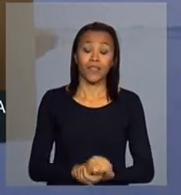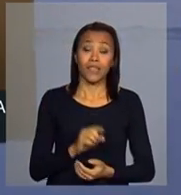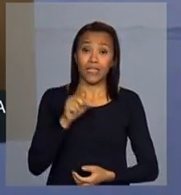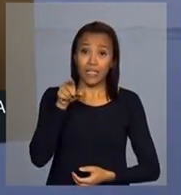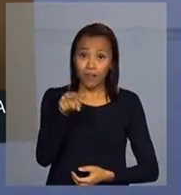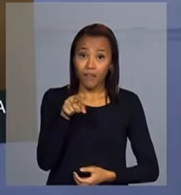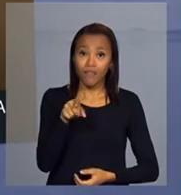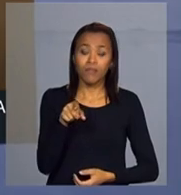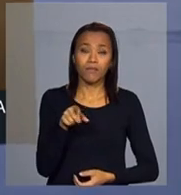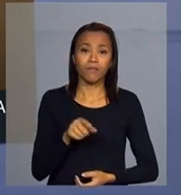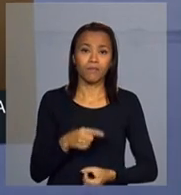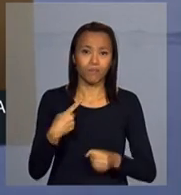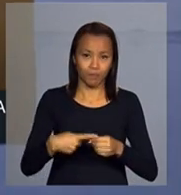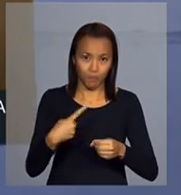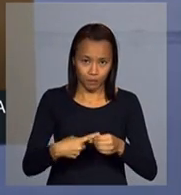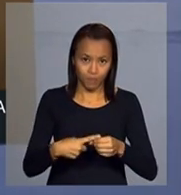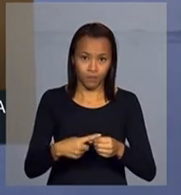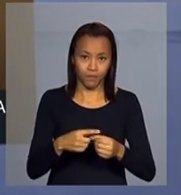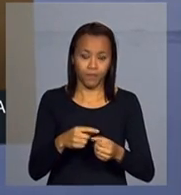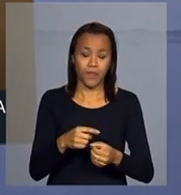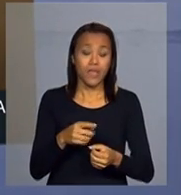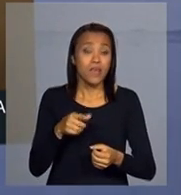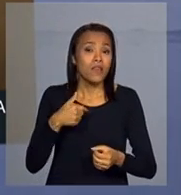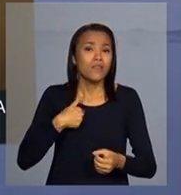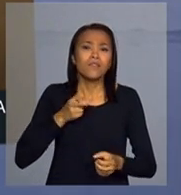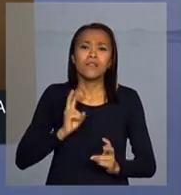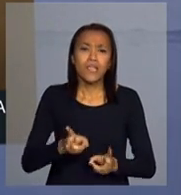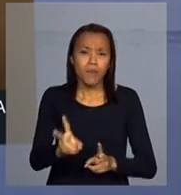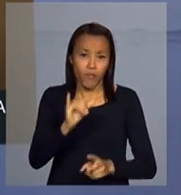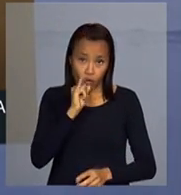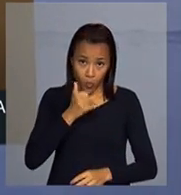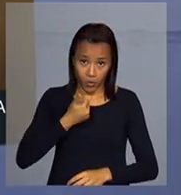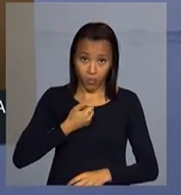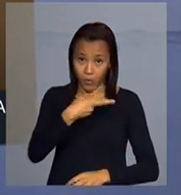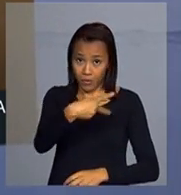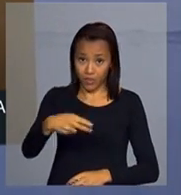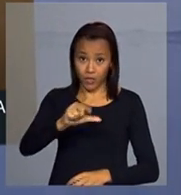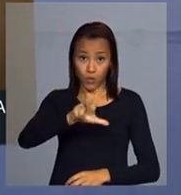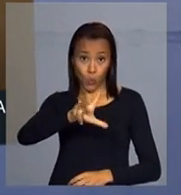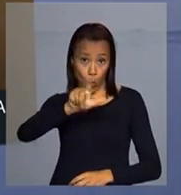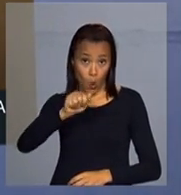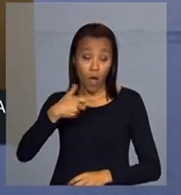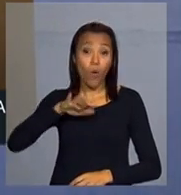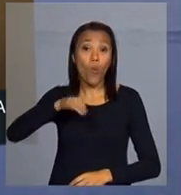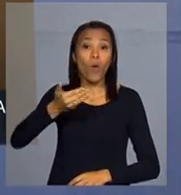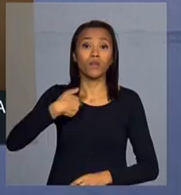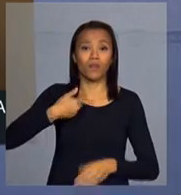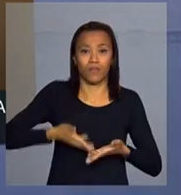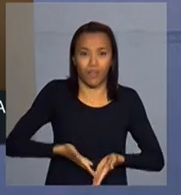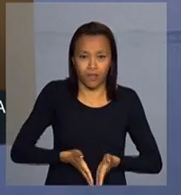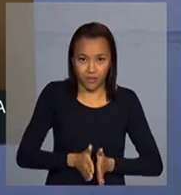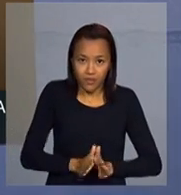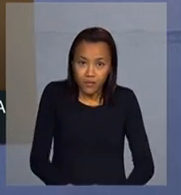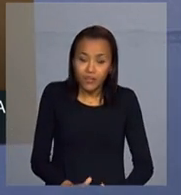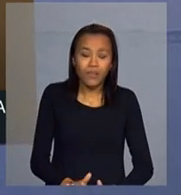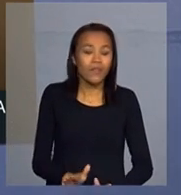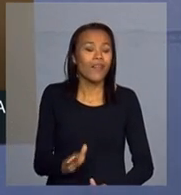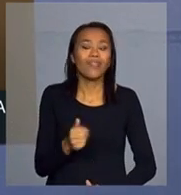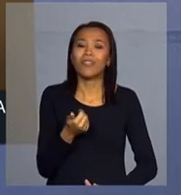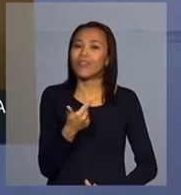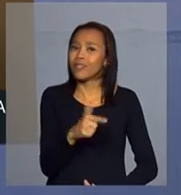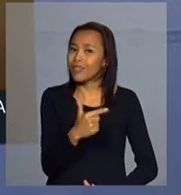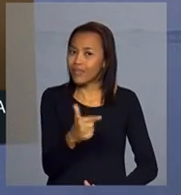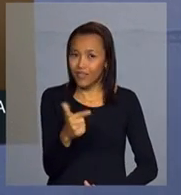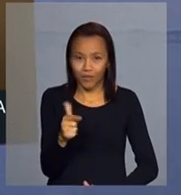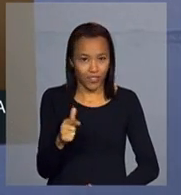lá, para mim, sempre disse, quando eu nasci não existia